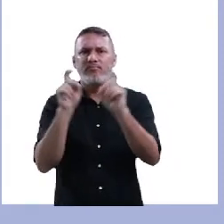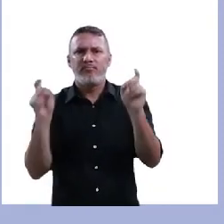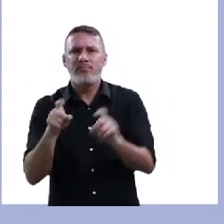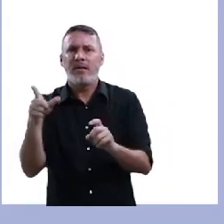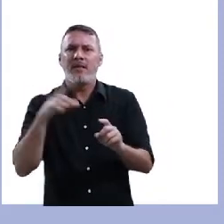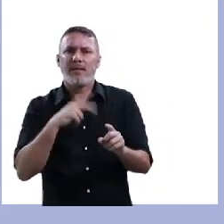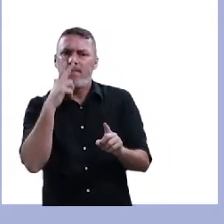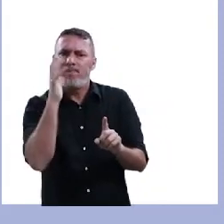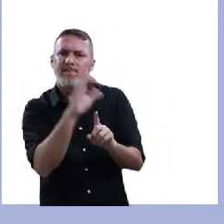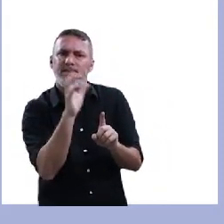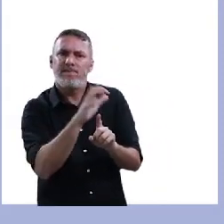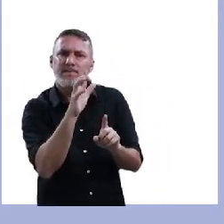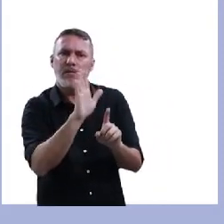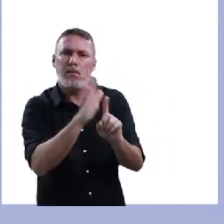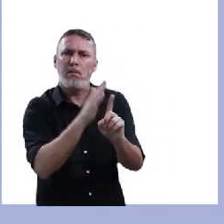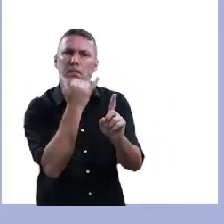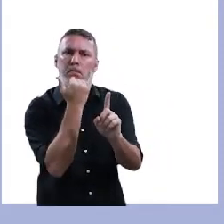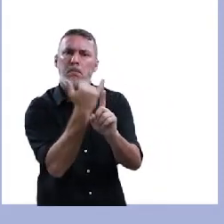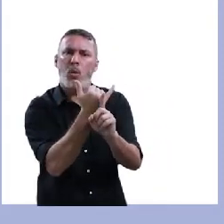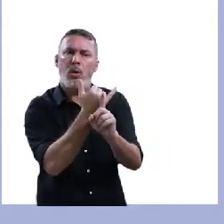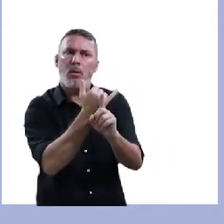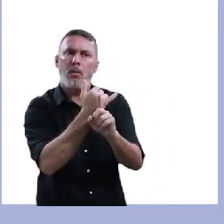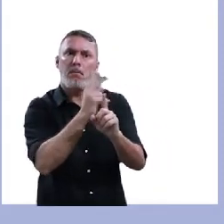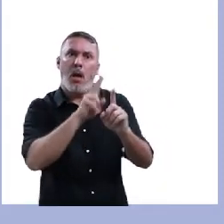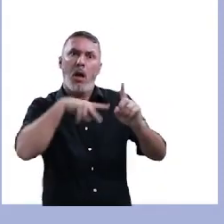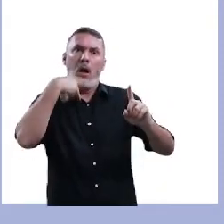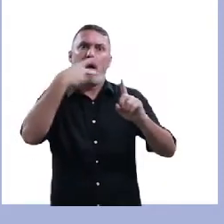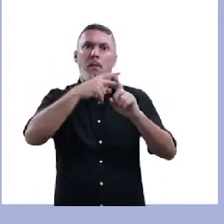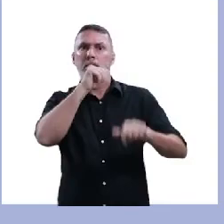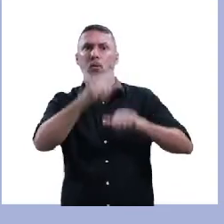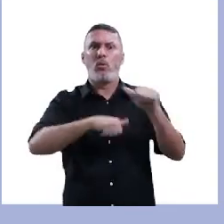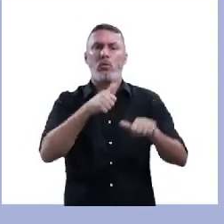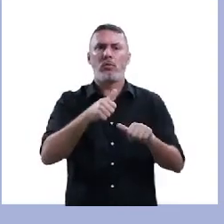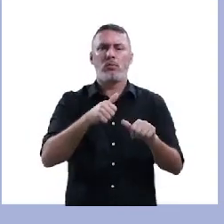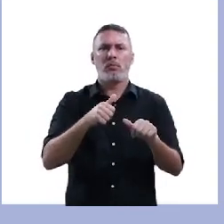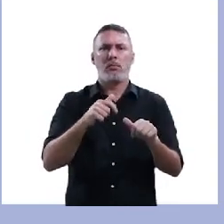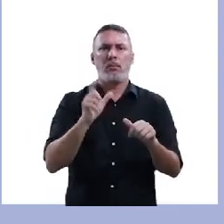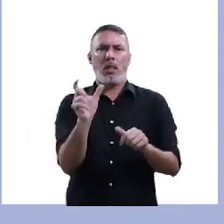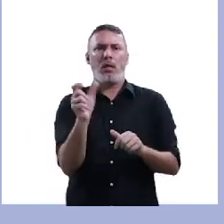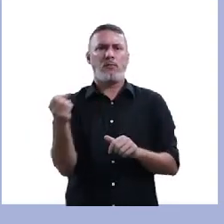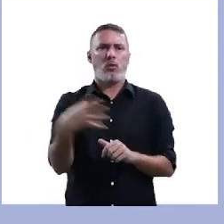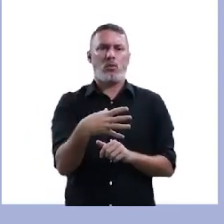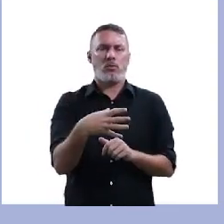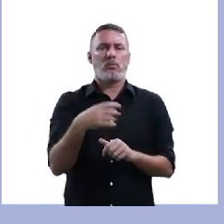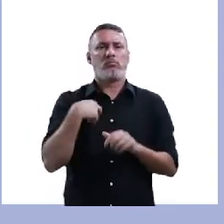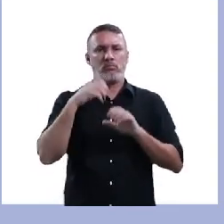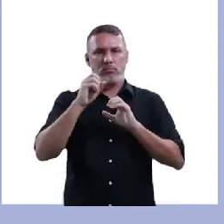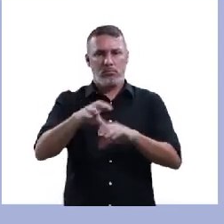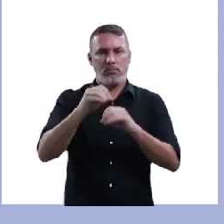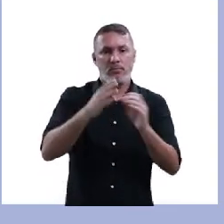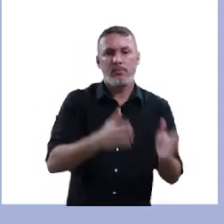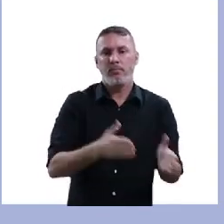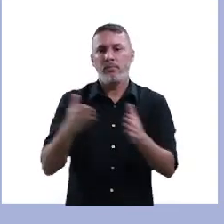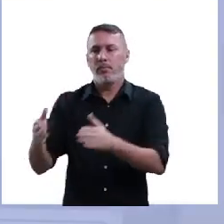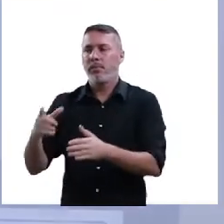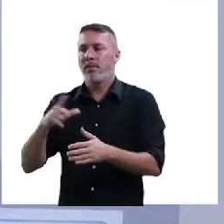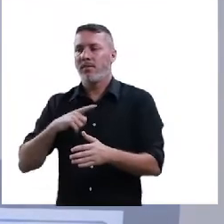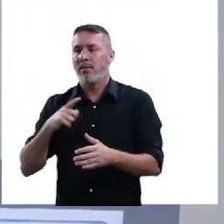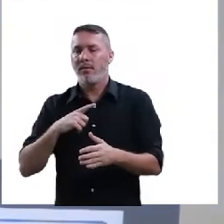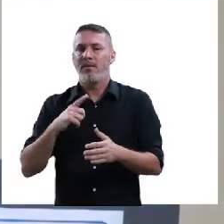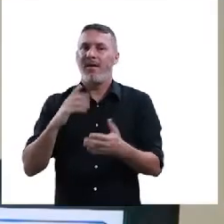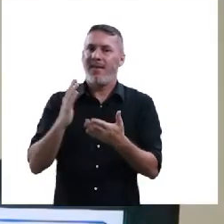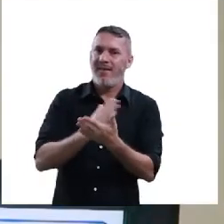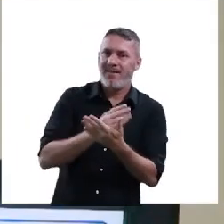alimentado o bullying e se tornado uma outra nomenclatura que você vai saber na próxima aula. Nós vamos falar também com uma turma da Mônica. Parou!